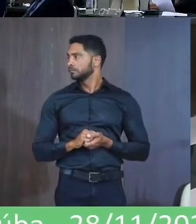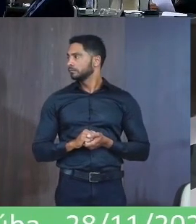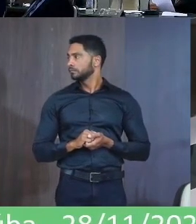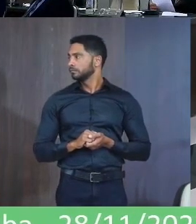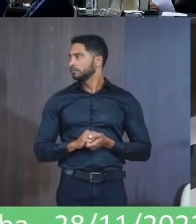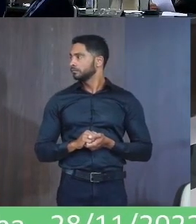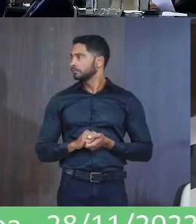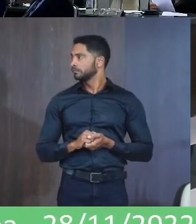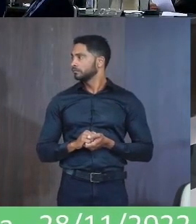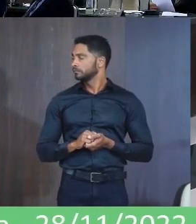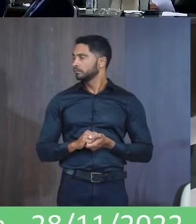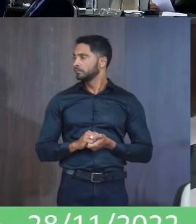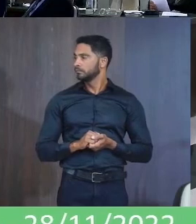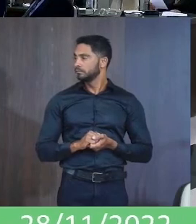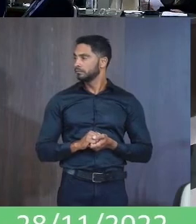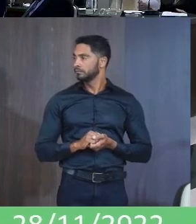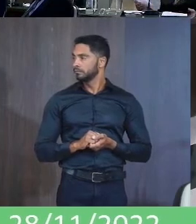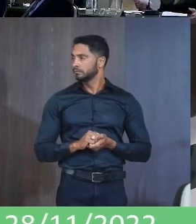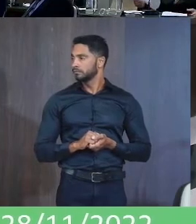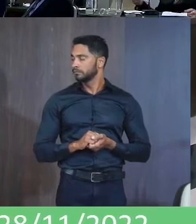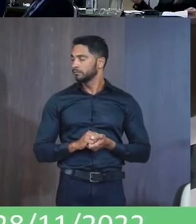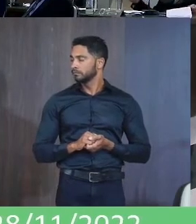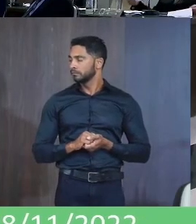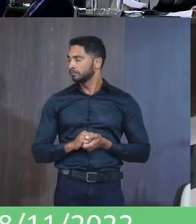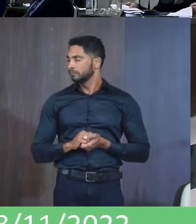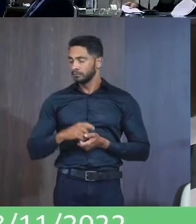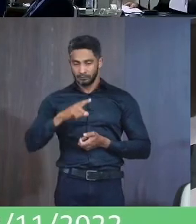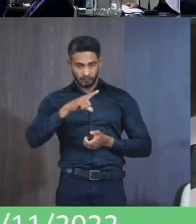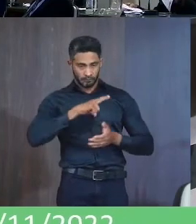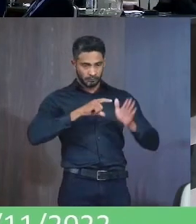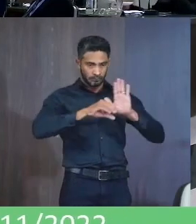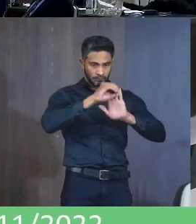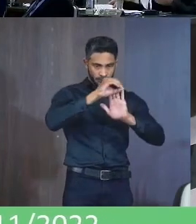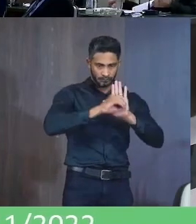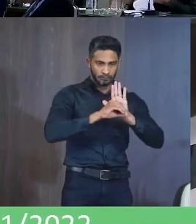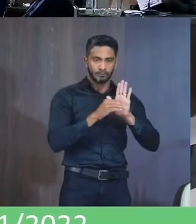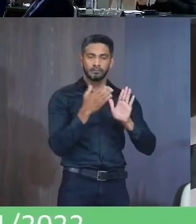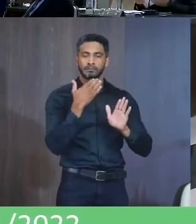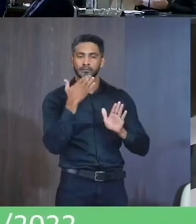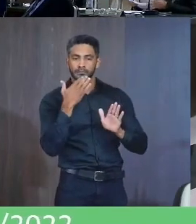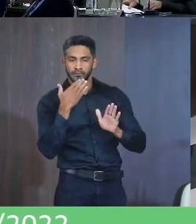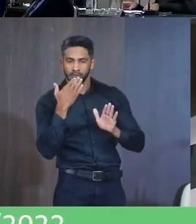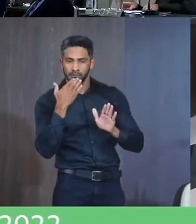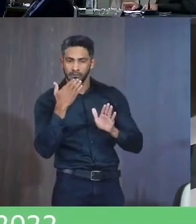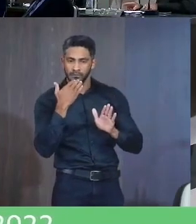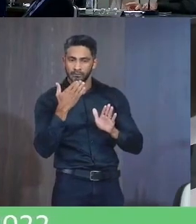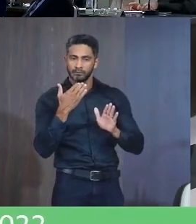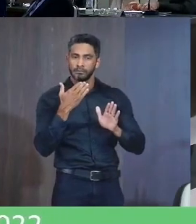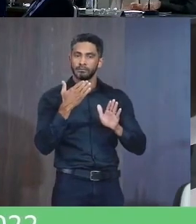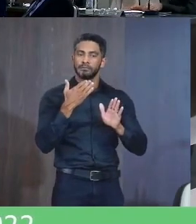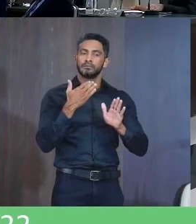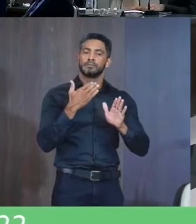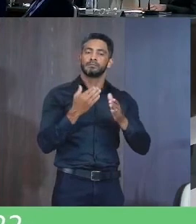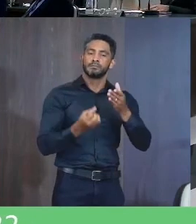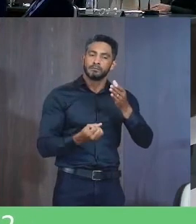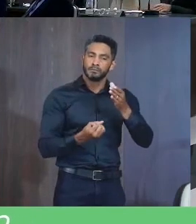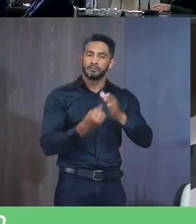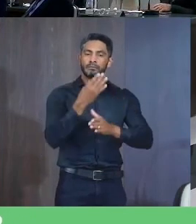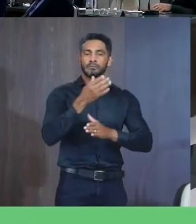Nós temos aqui também O ofício Solicitação da renovação carismática católica